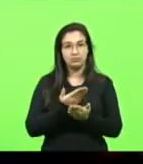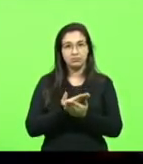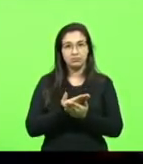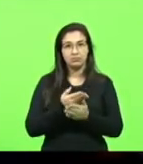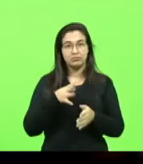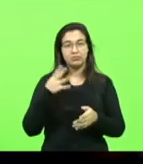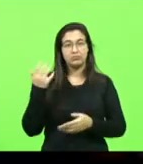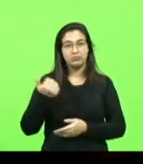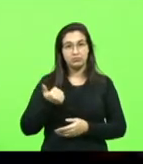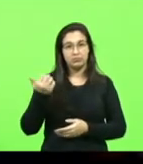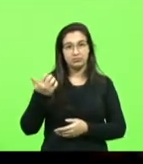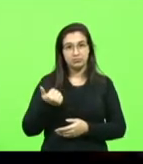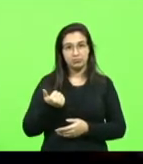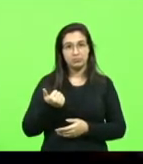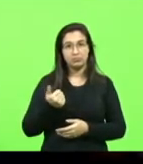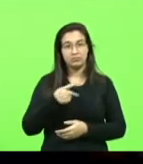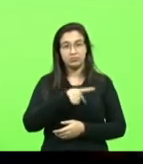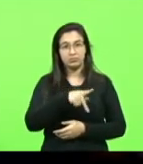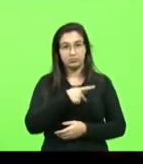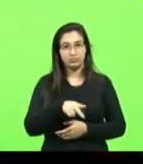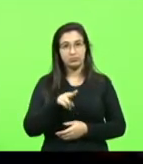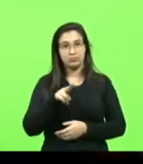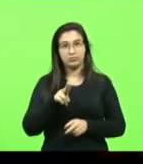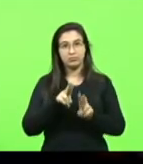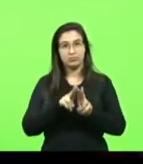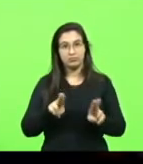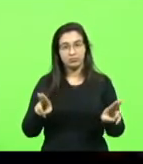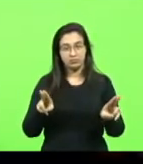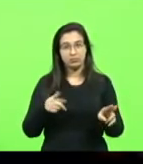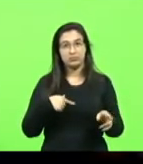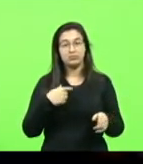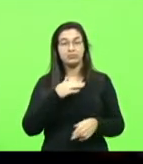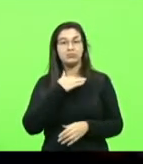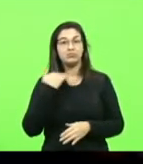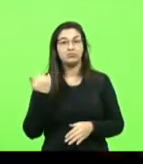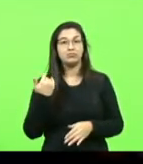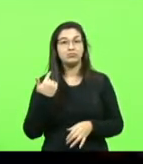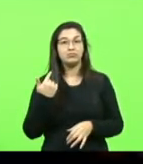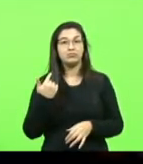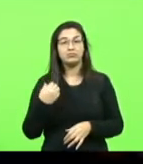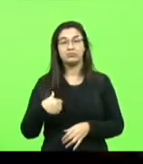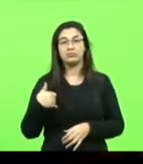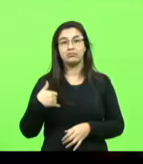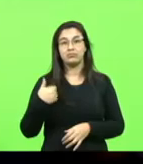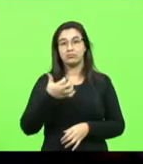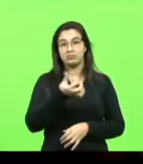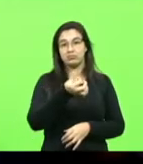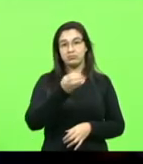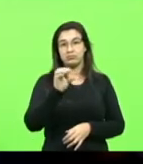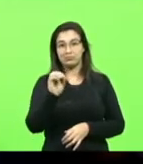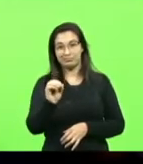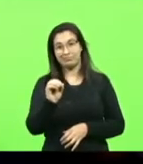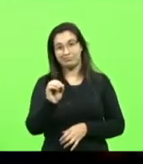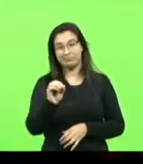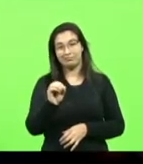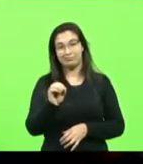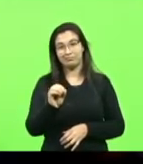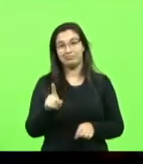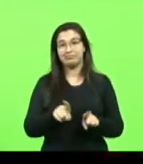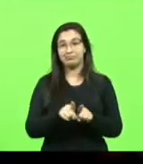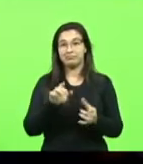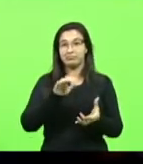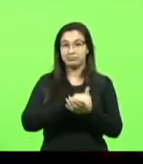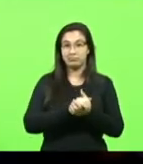A dona Elisabeth morreu aos 60 anos. Foi casada com uma outra grande figura